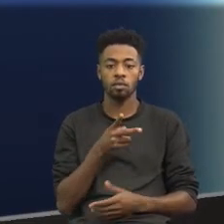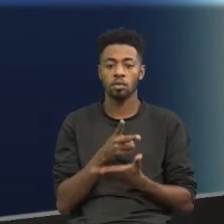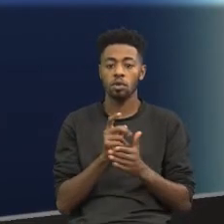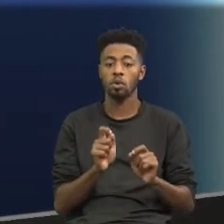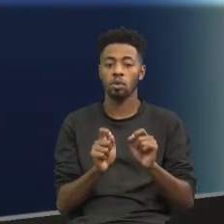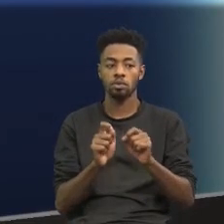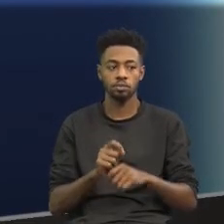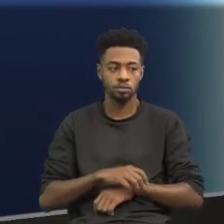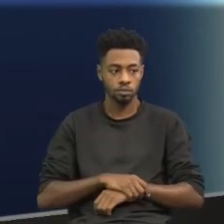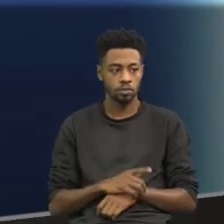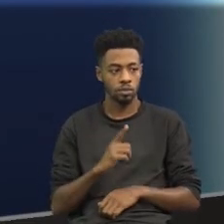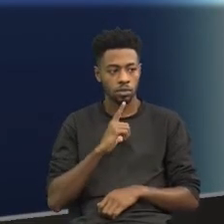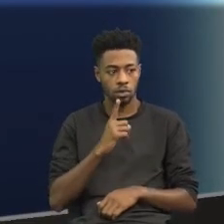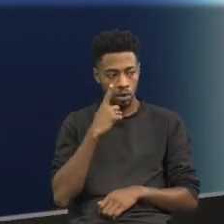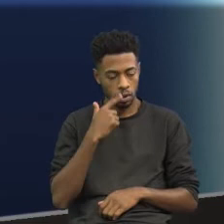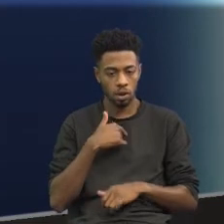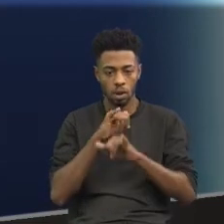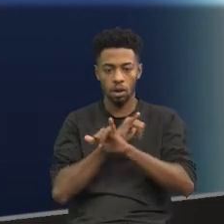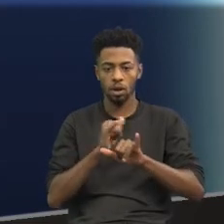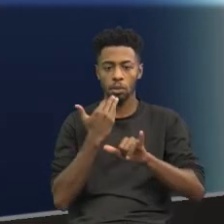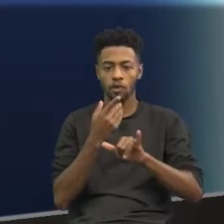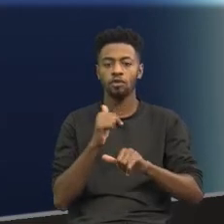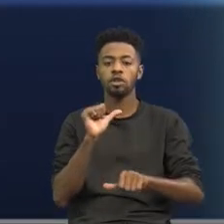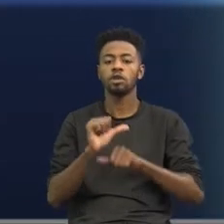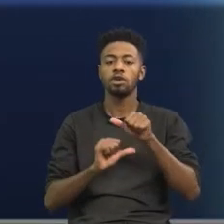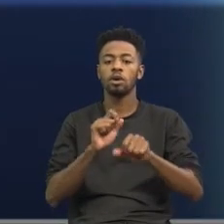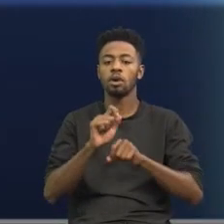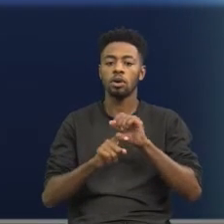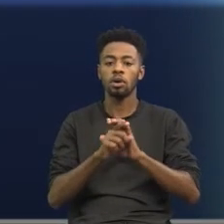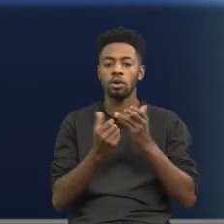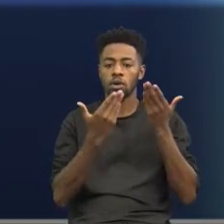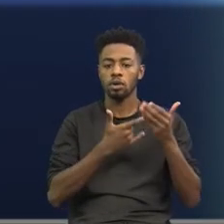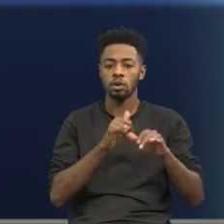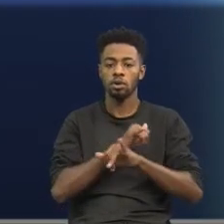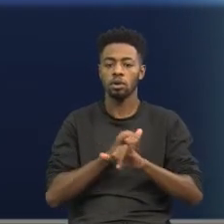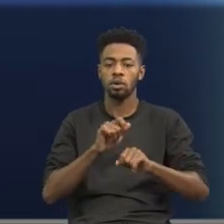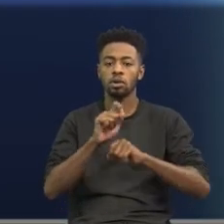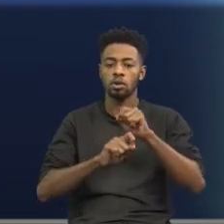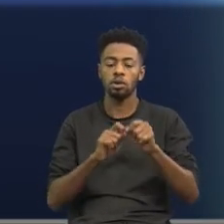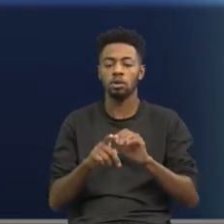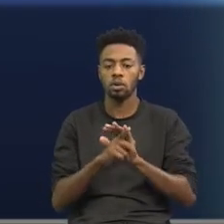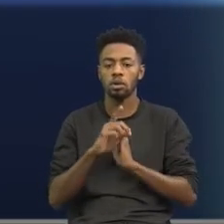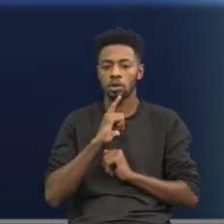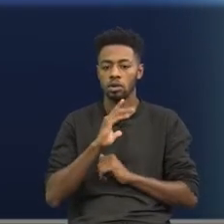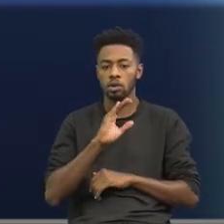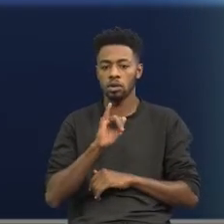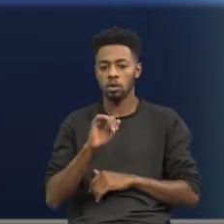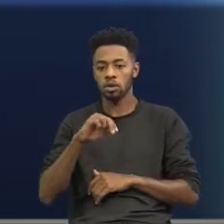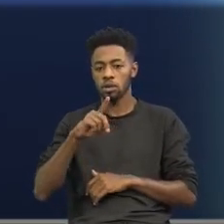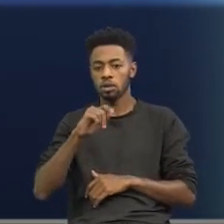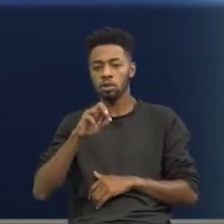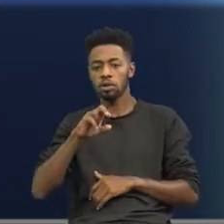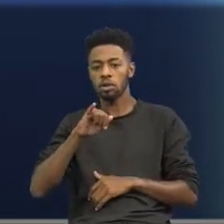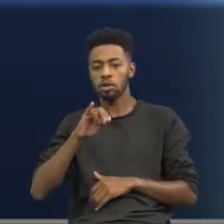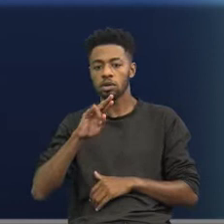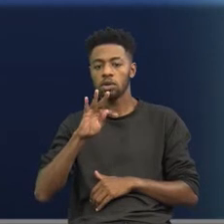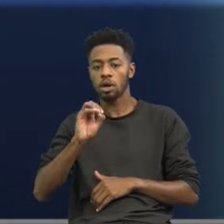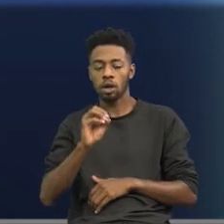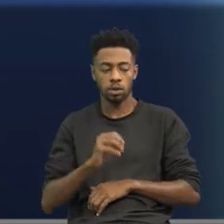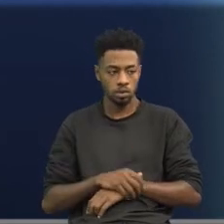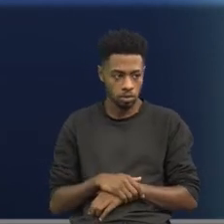seguinte. Eu tenho aí um discurso, ele está pedindo para você transformar esse discurso em discurso indireto. Olha só,